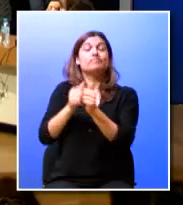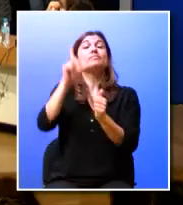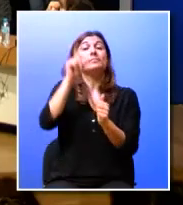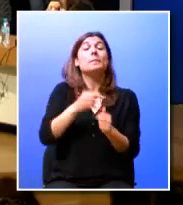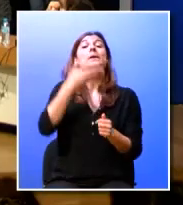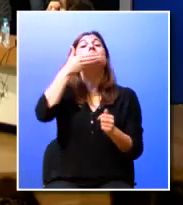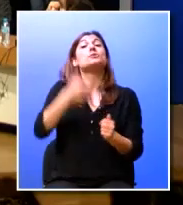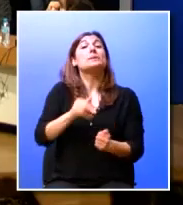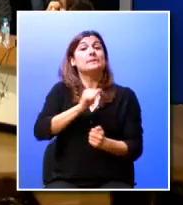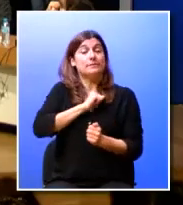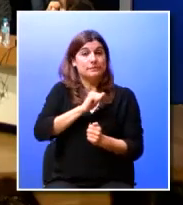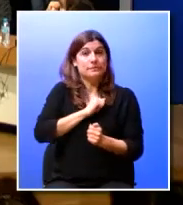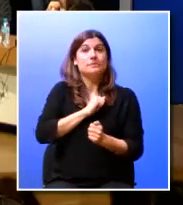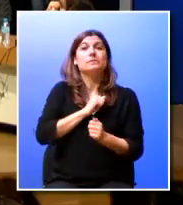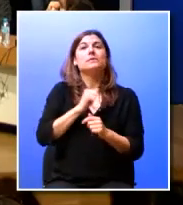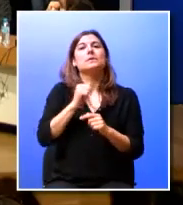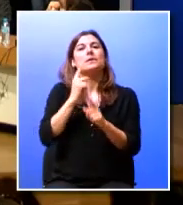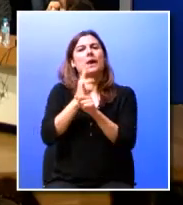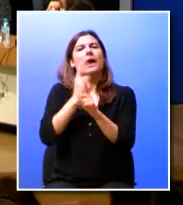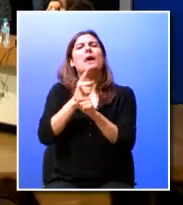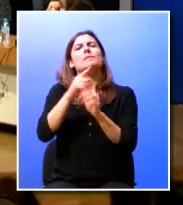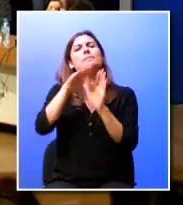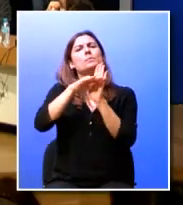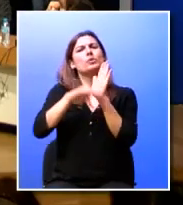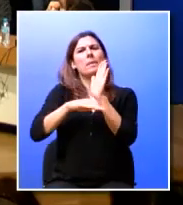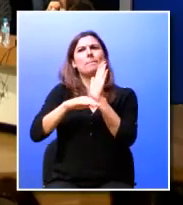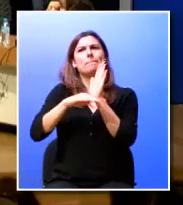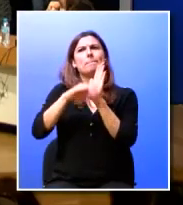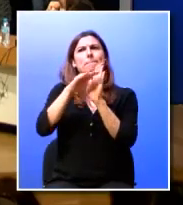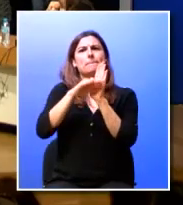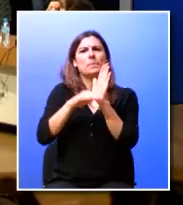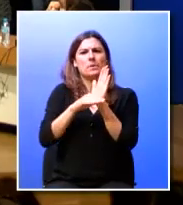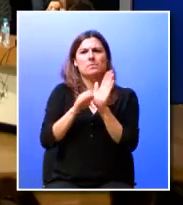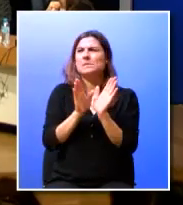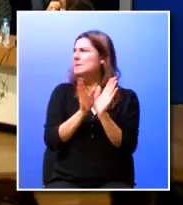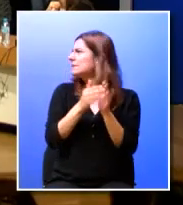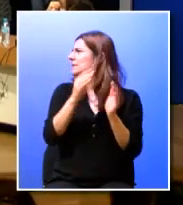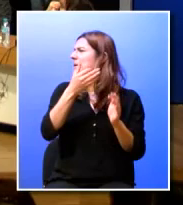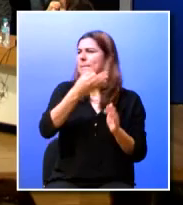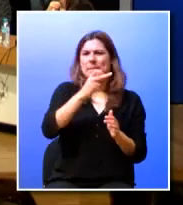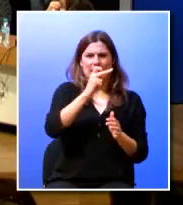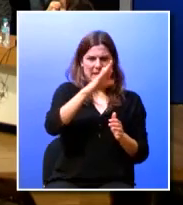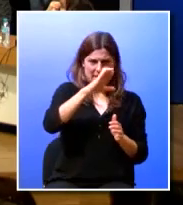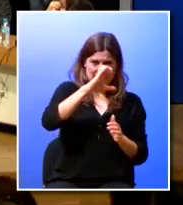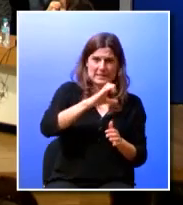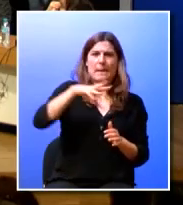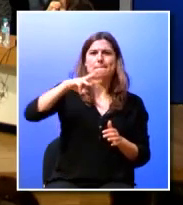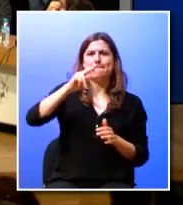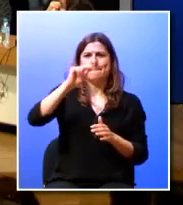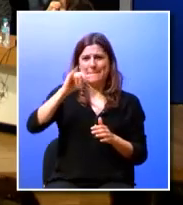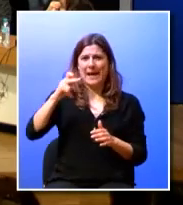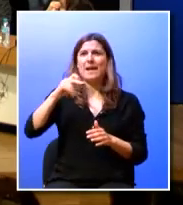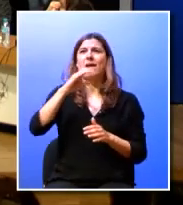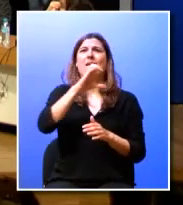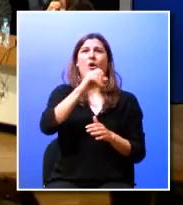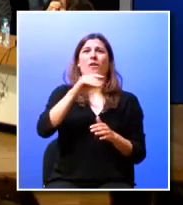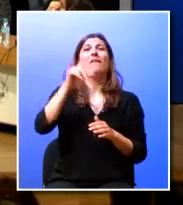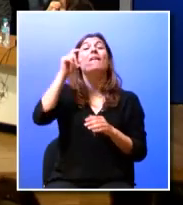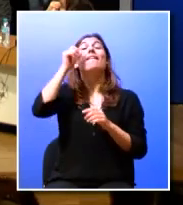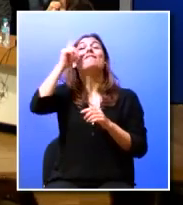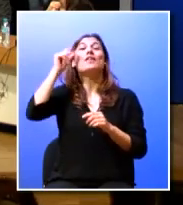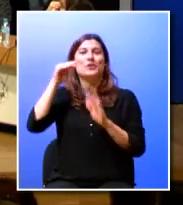experiência como tinham no anúncio nos programas portanto no Sars CRM PHC Maya Oracle Cisco Photoshop